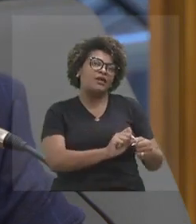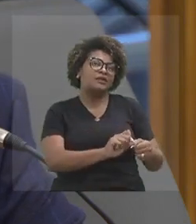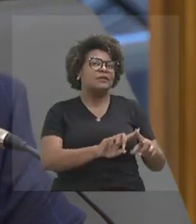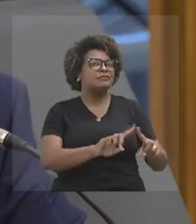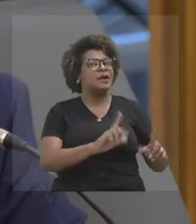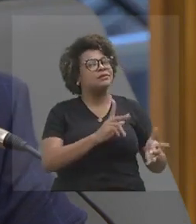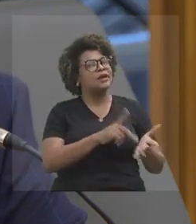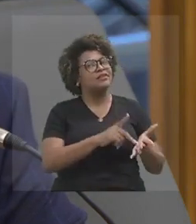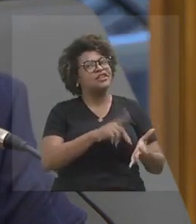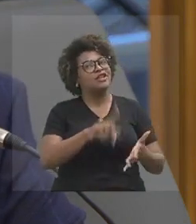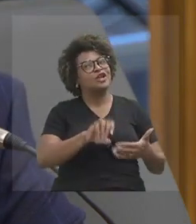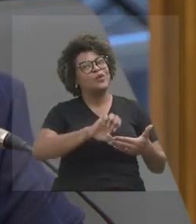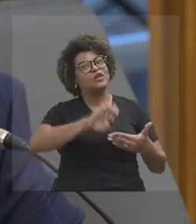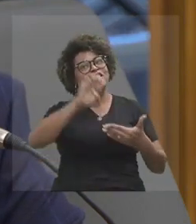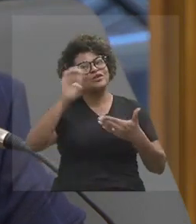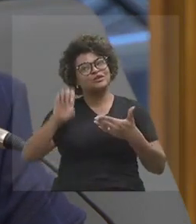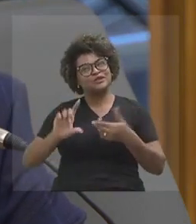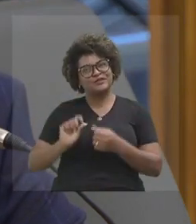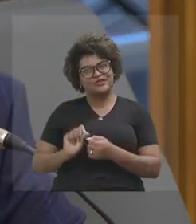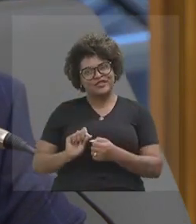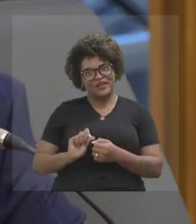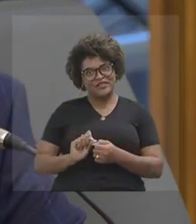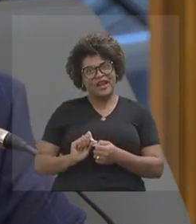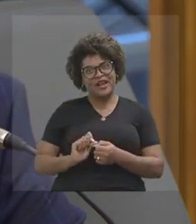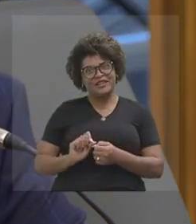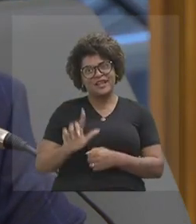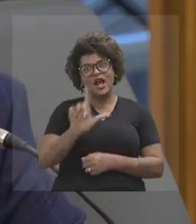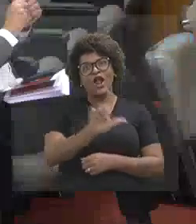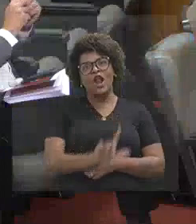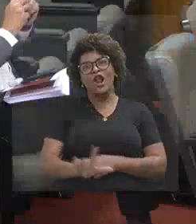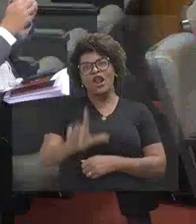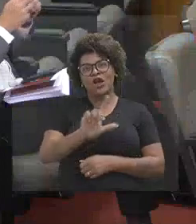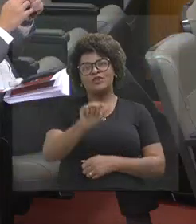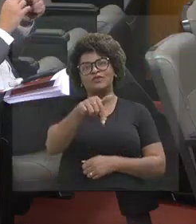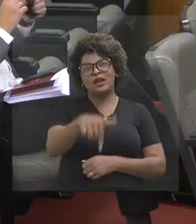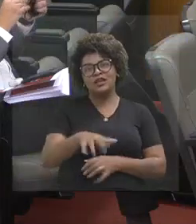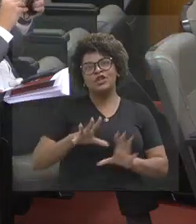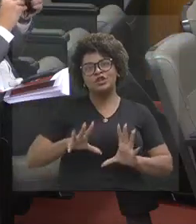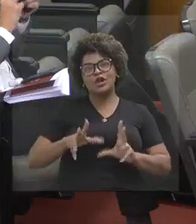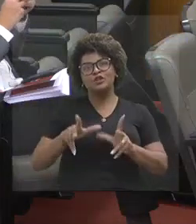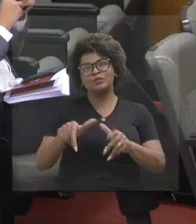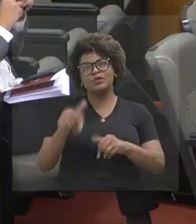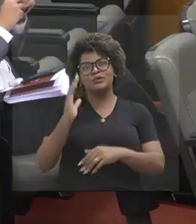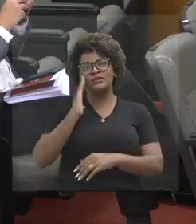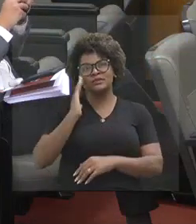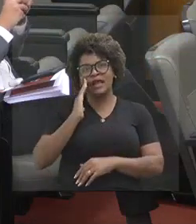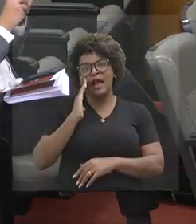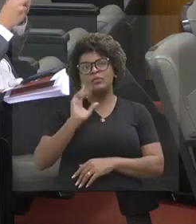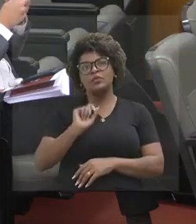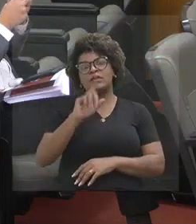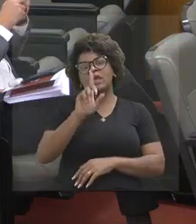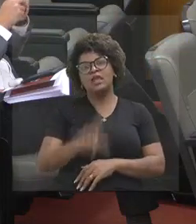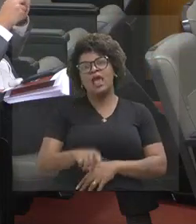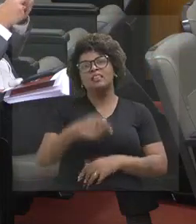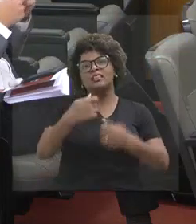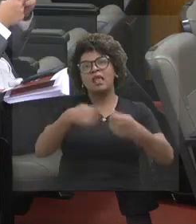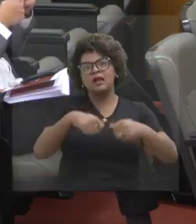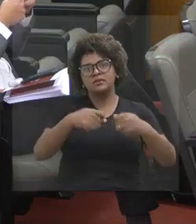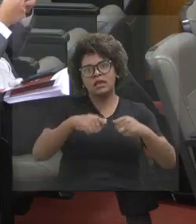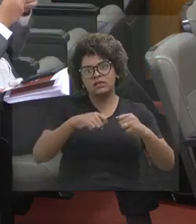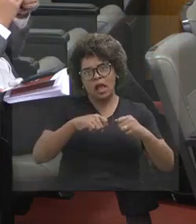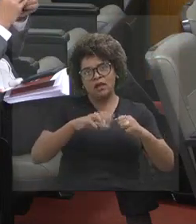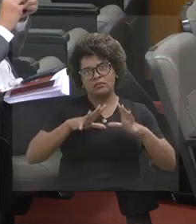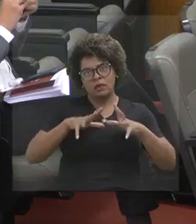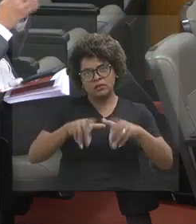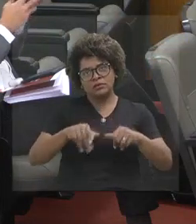Claro que toda casa aqui sensível muitas vezes às pautas comuns, de sensibilidade comum. A gente tem